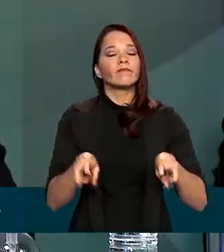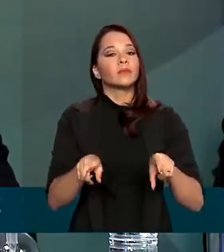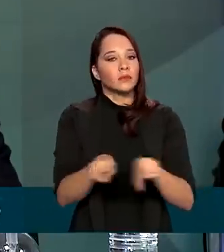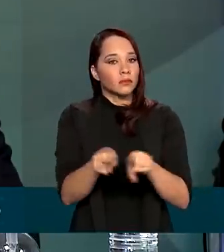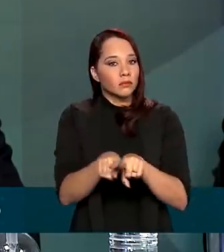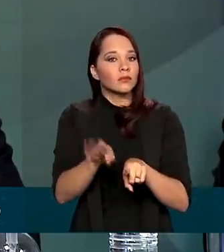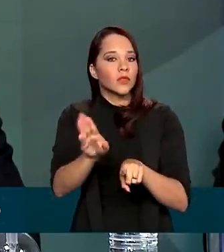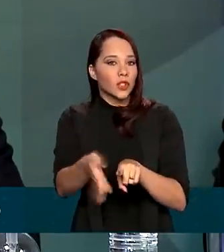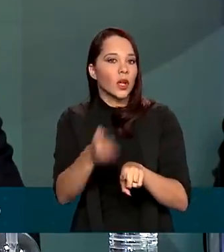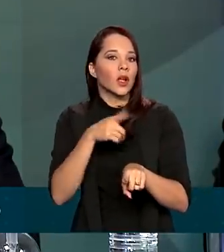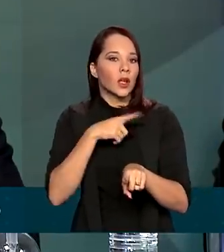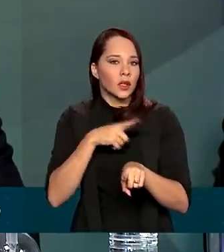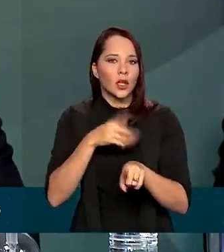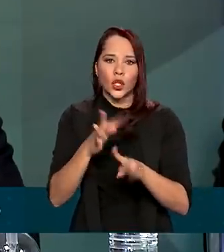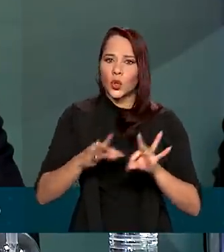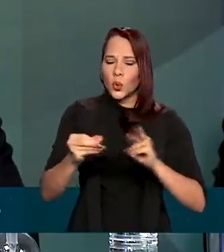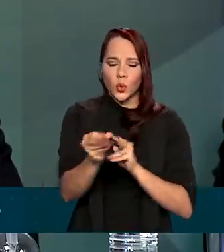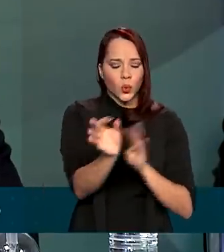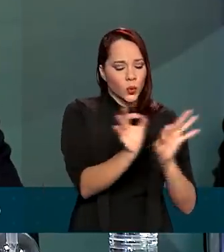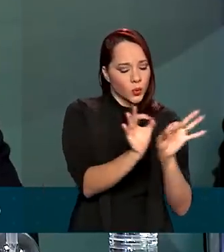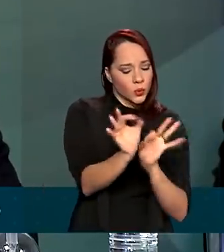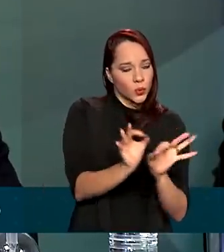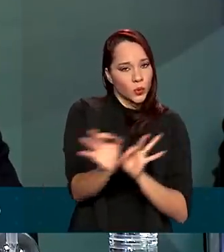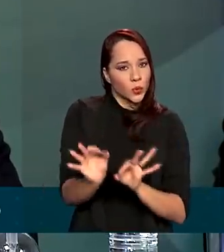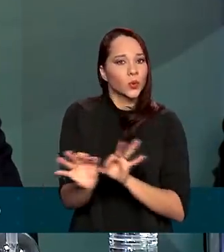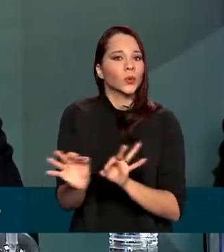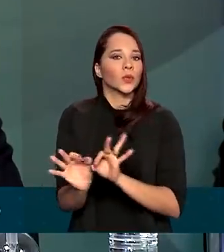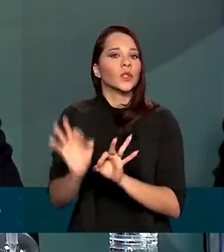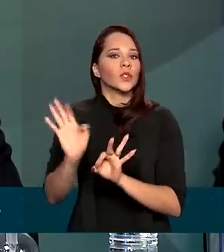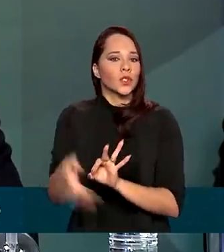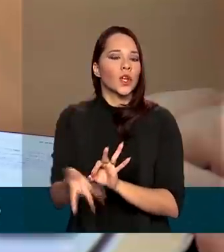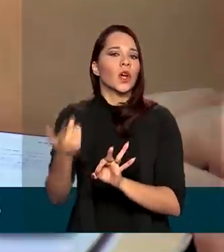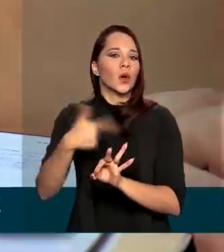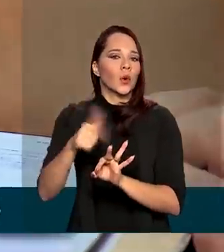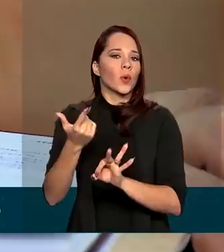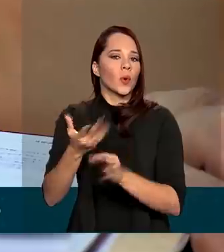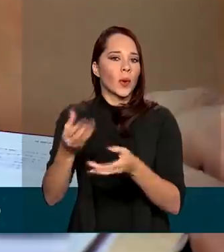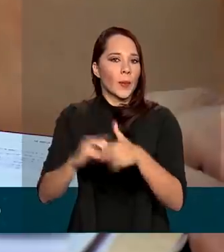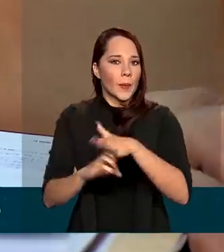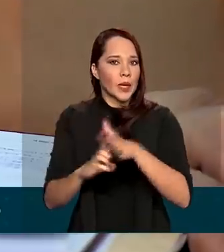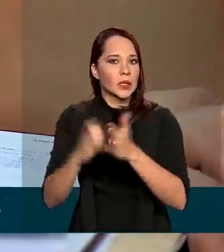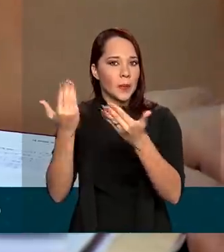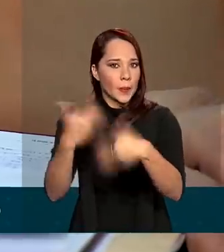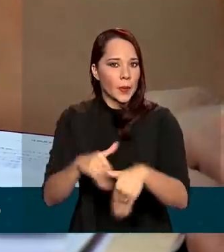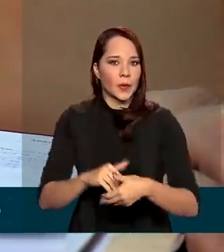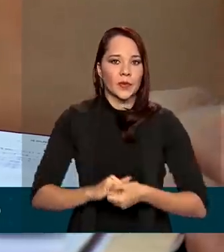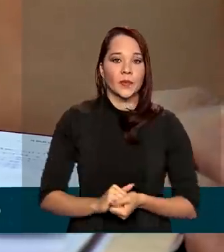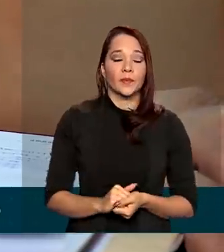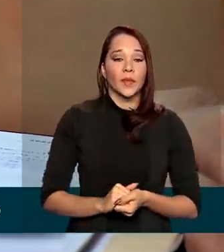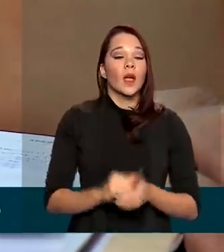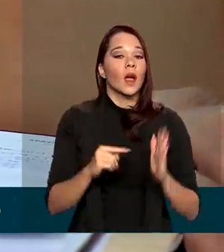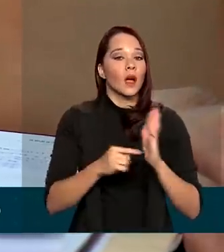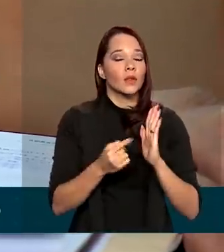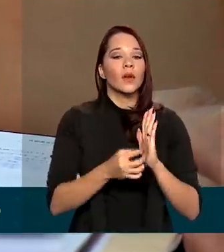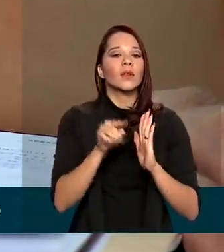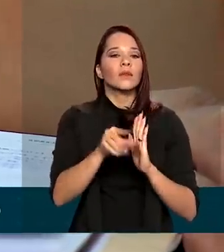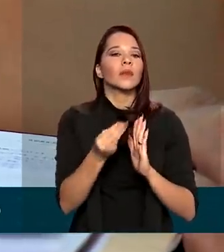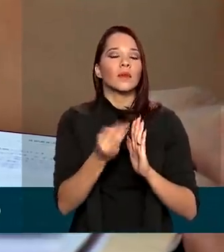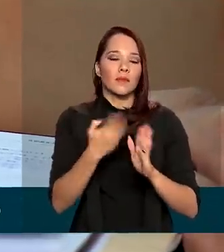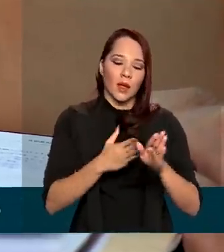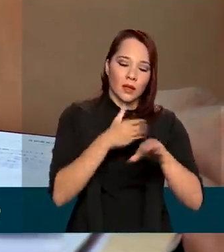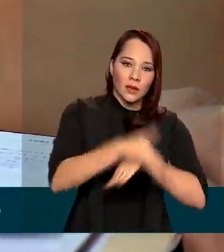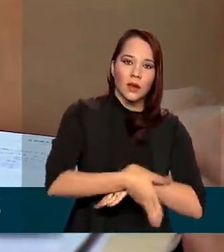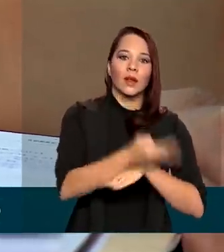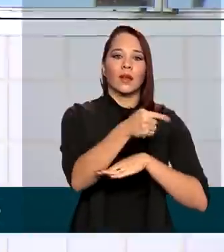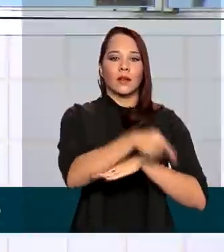temos isso acertado com o consórcio aplicador. A nota do Enem serve para ingresso dos